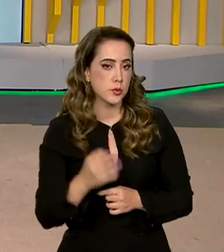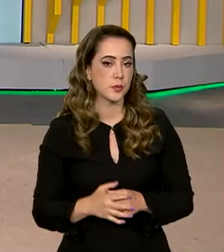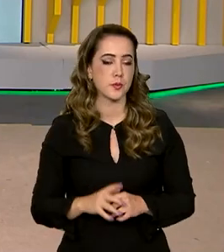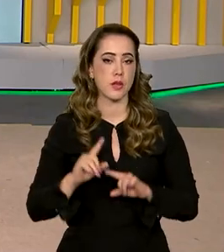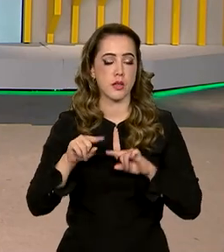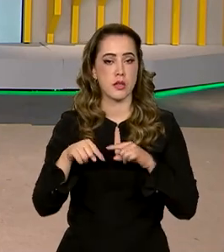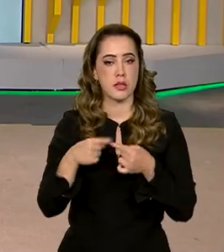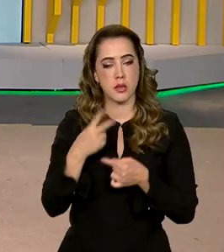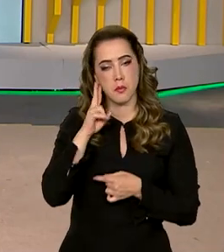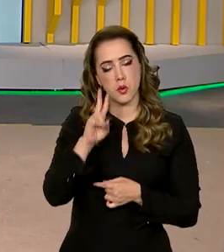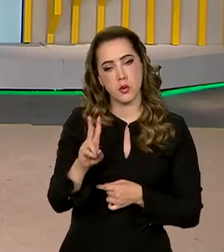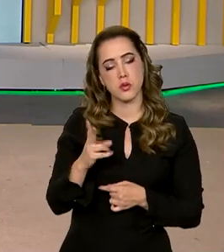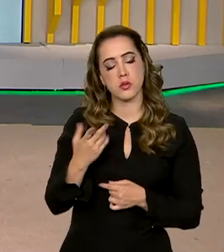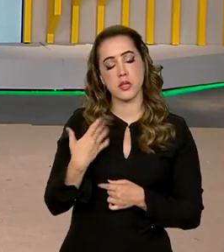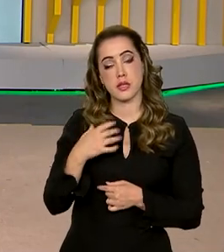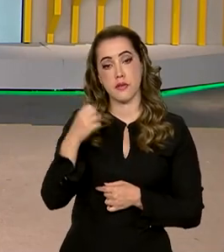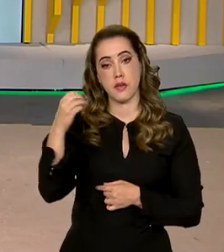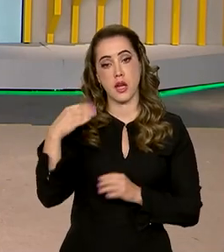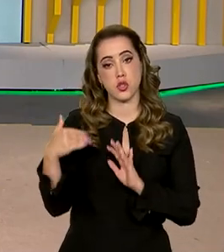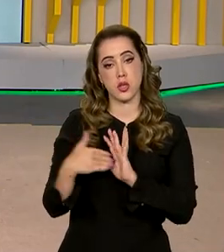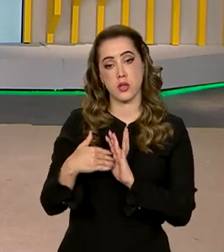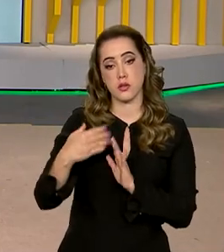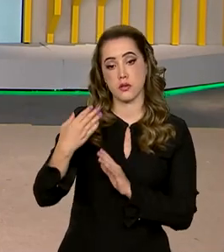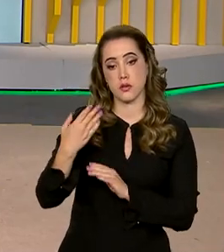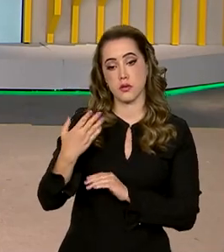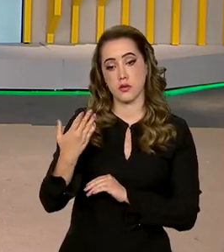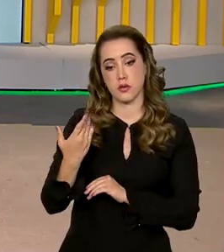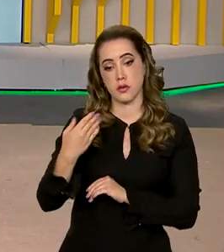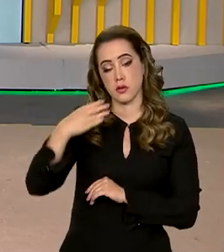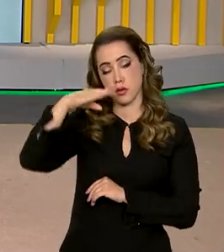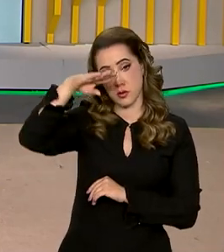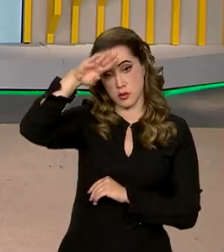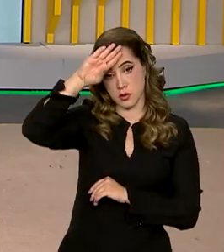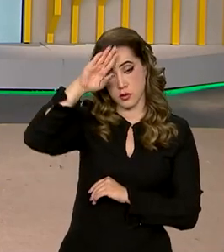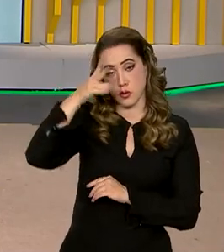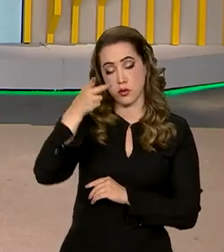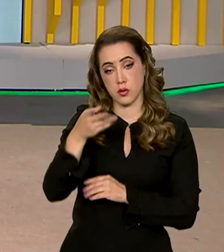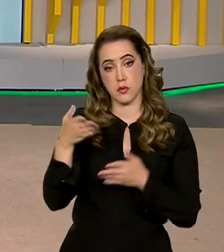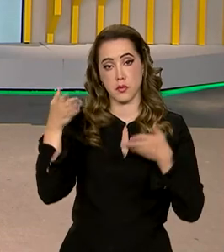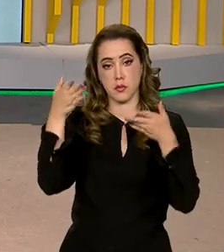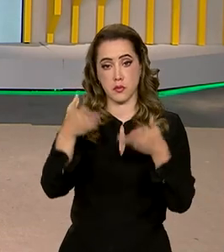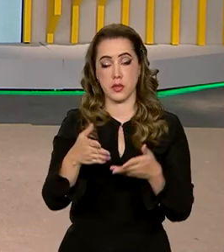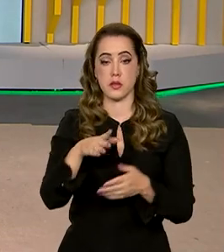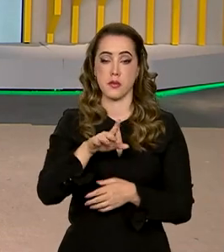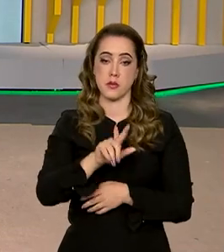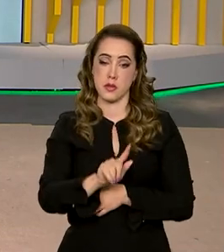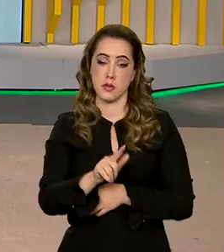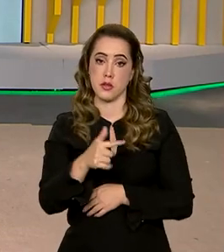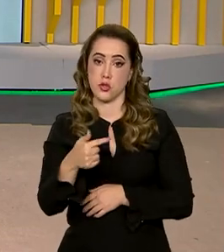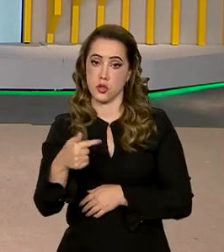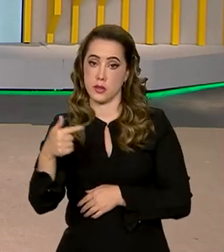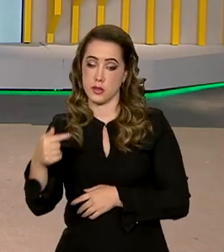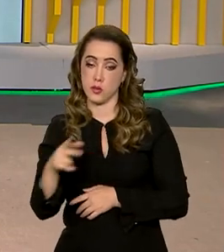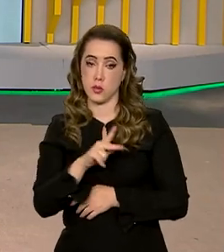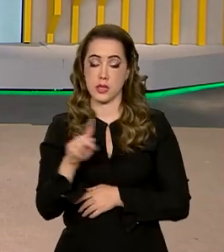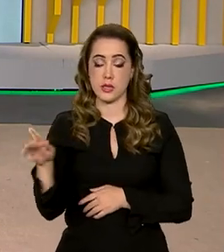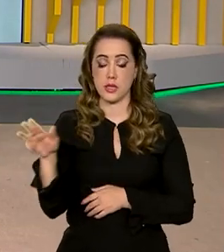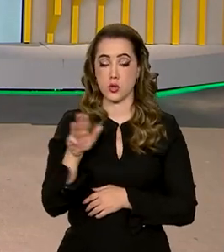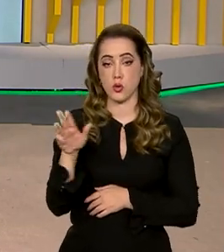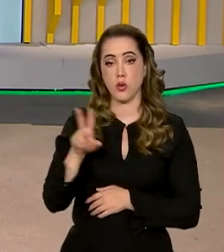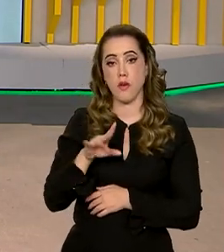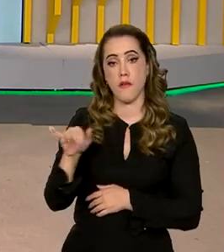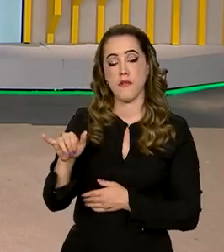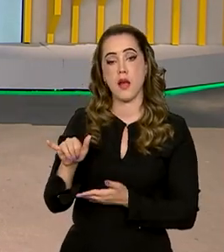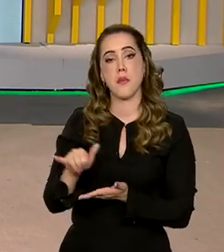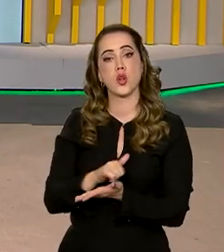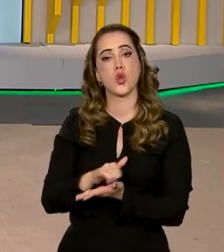E depois dessa passagem por Cuba, Pablo, para a participação na cúpula do G77, o presidente Lula segue para